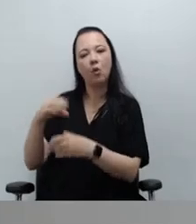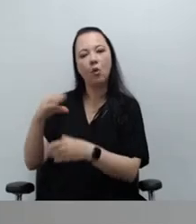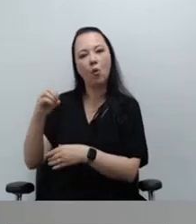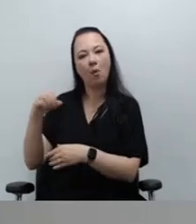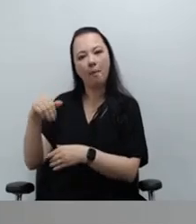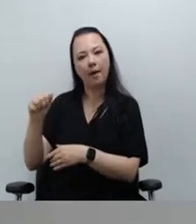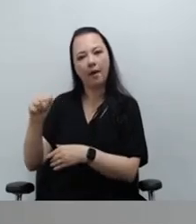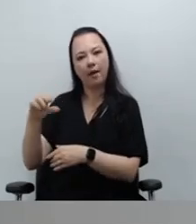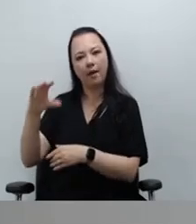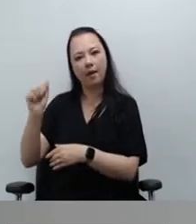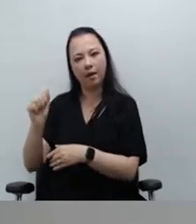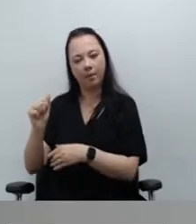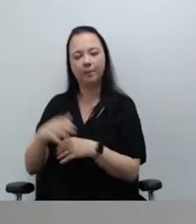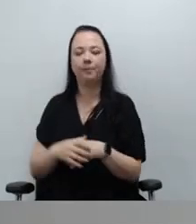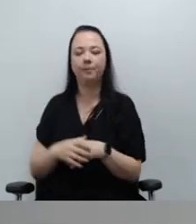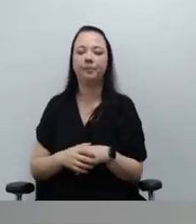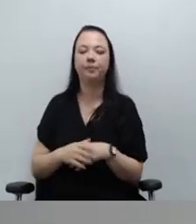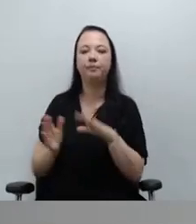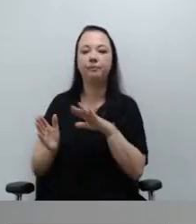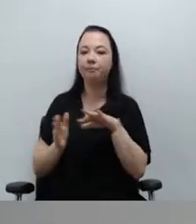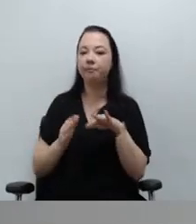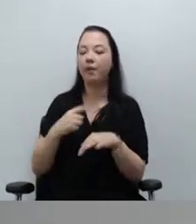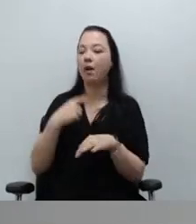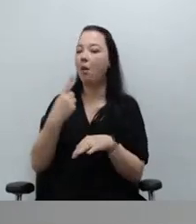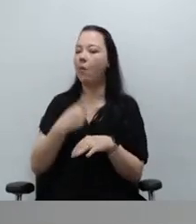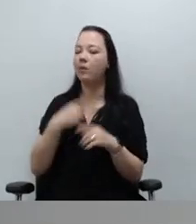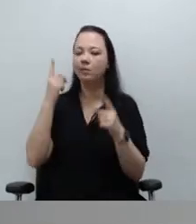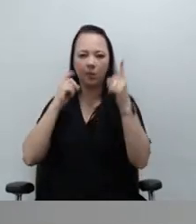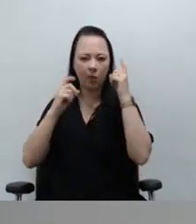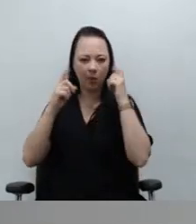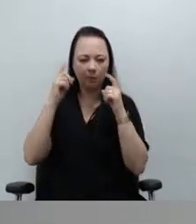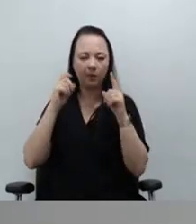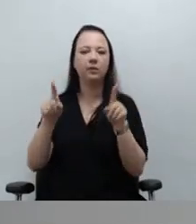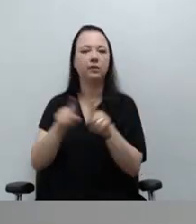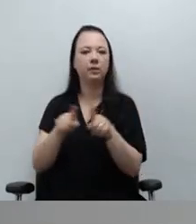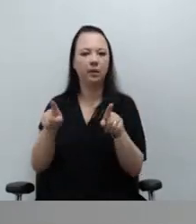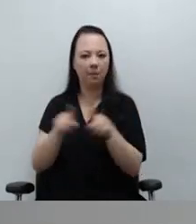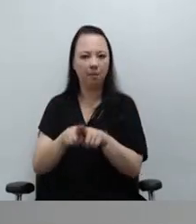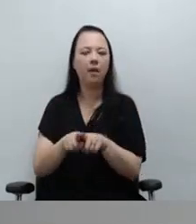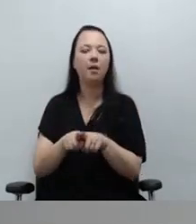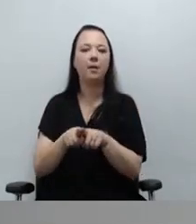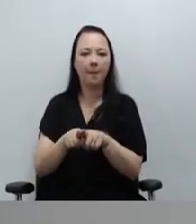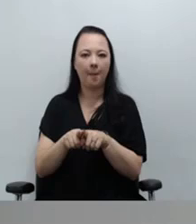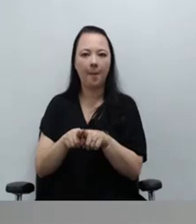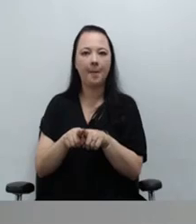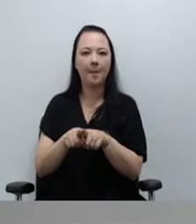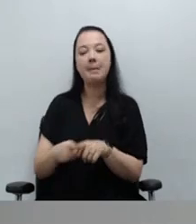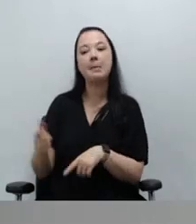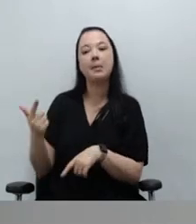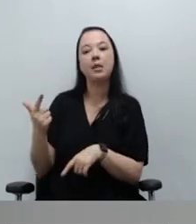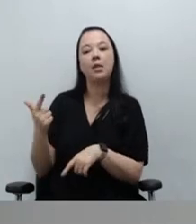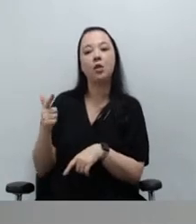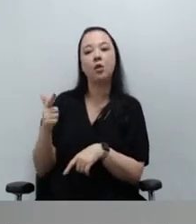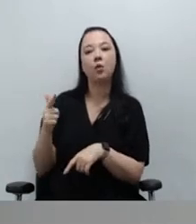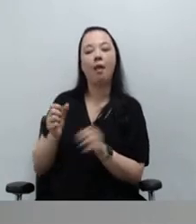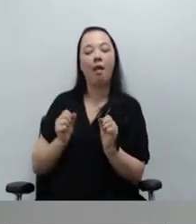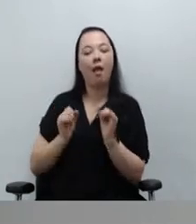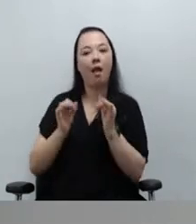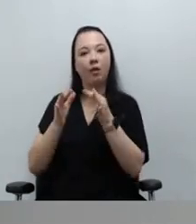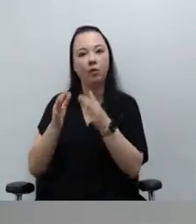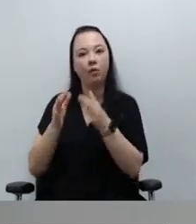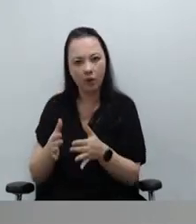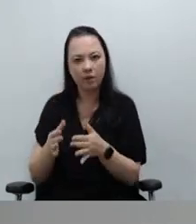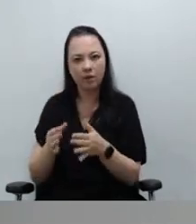e ainda nos preocupa em não haver atuação nessas cidades diretamente pela